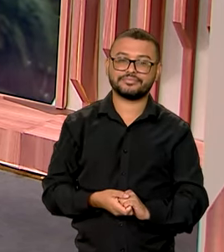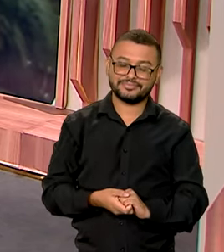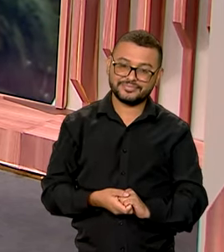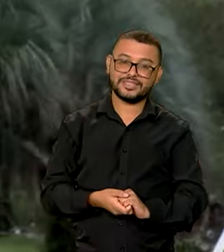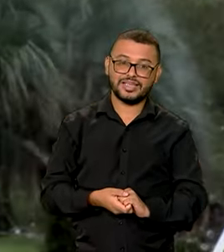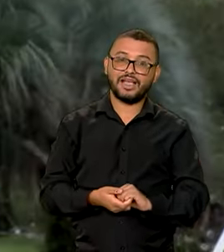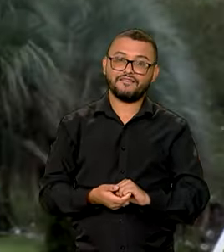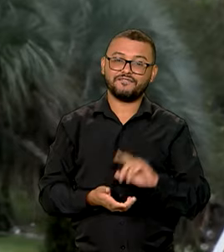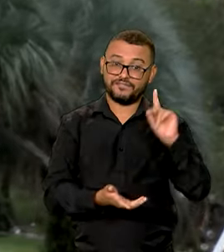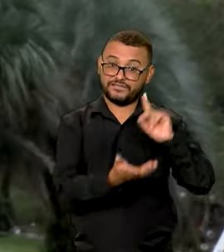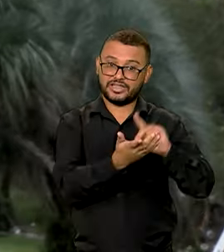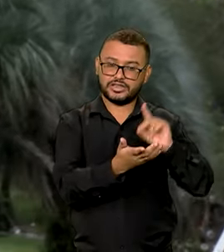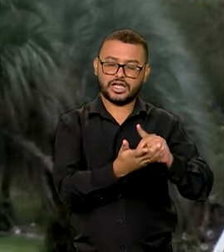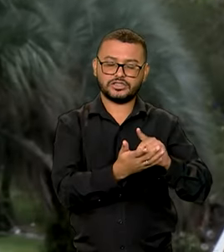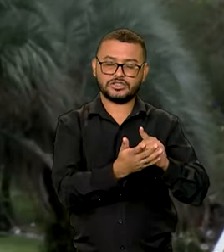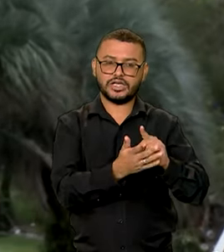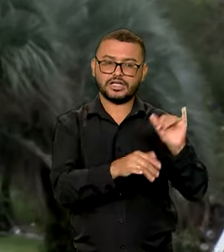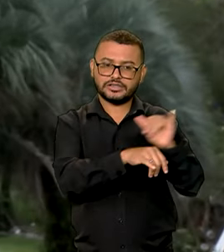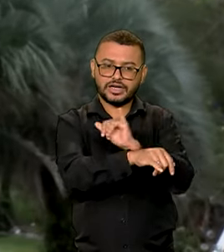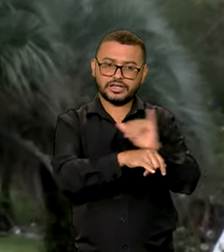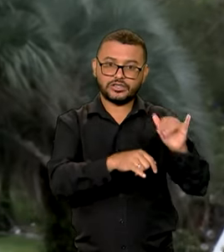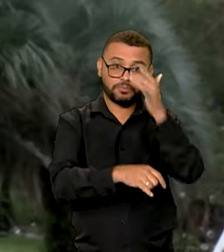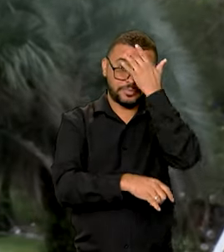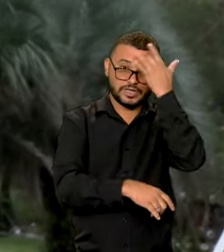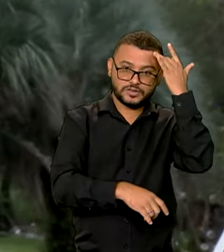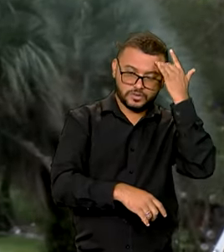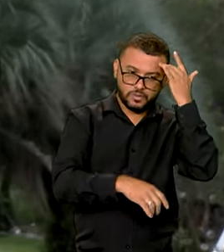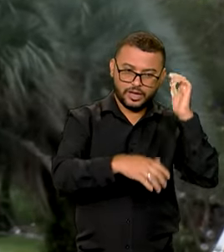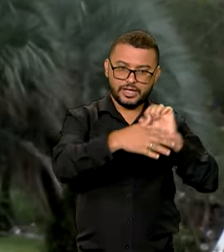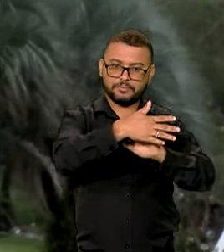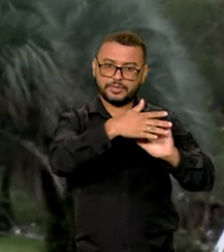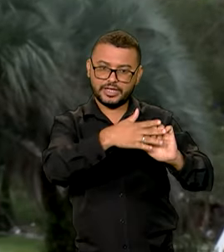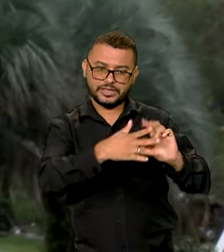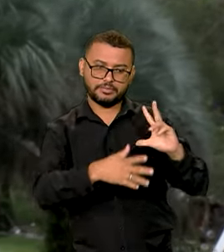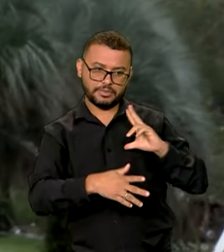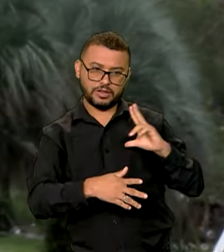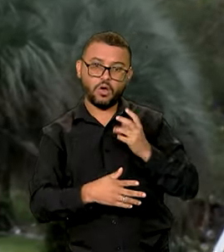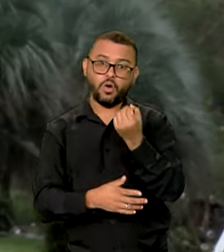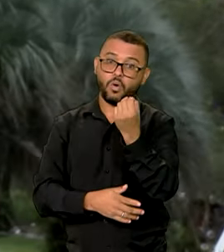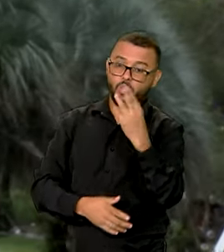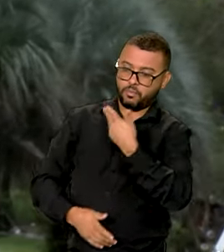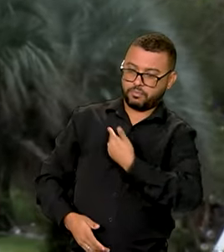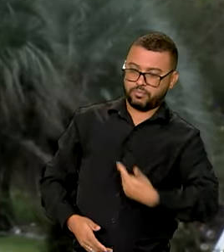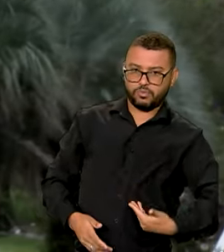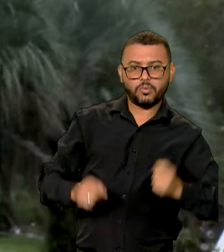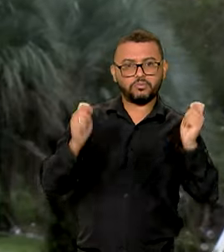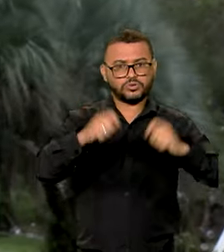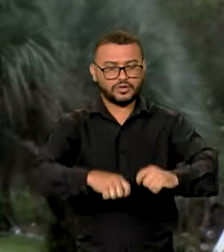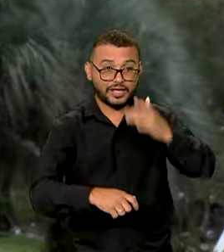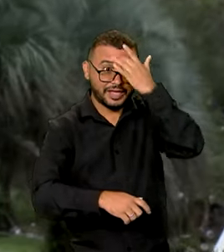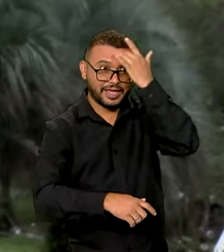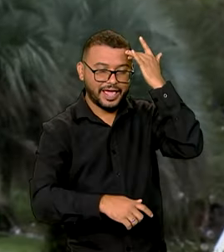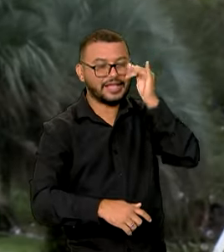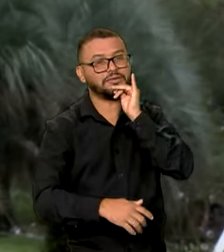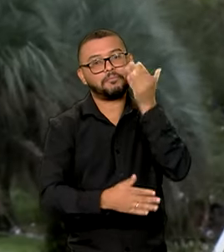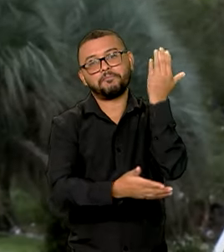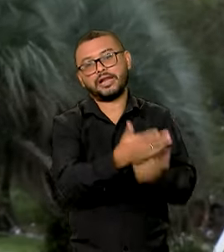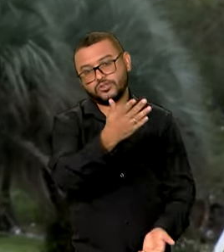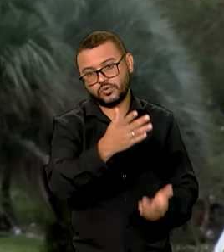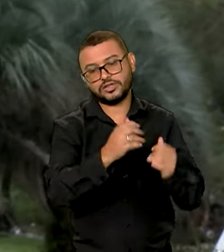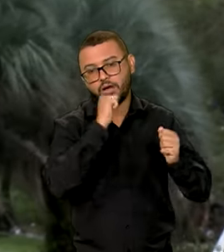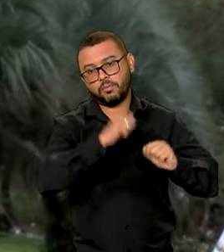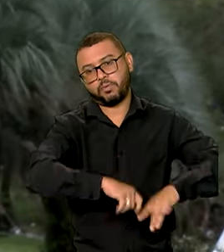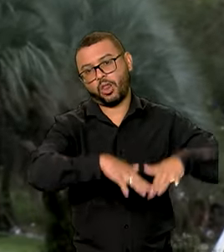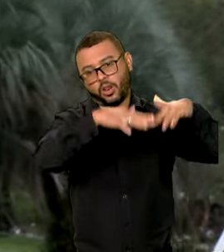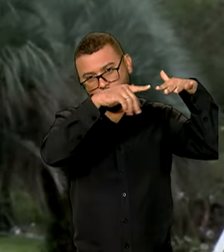Sim, Vanessa. Essa medida vale tanto para os clientes da iniciativa privada quanto do setor público. Para auxiliar quem foi prejudicado pelas